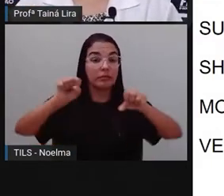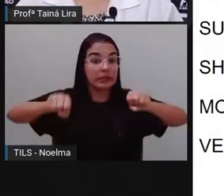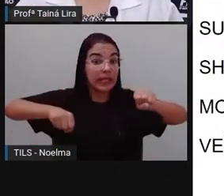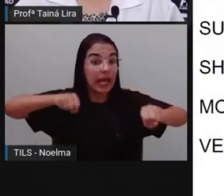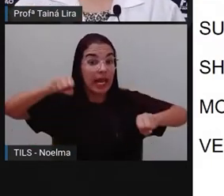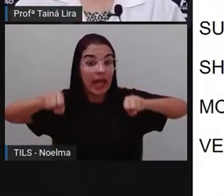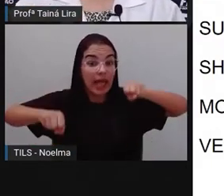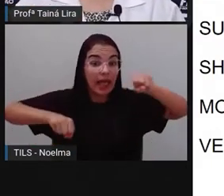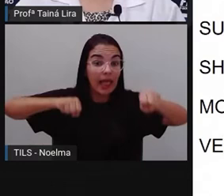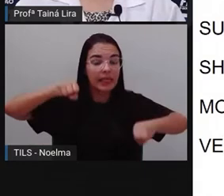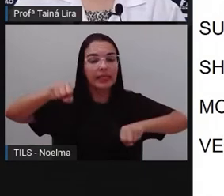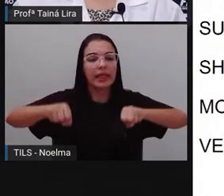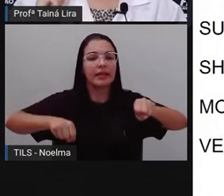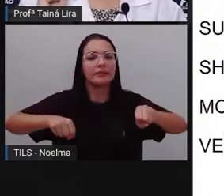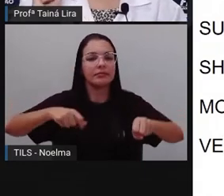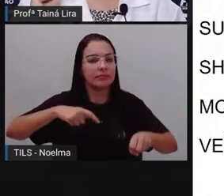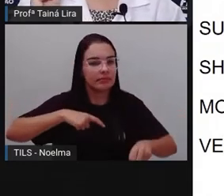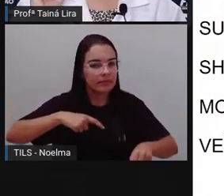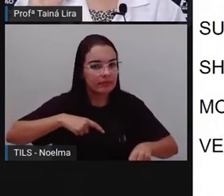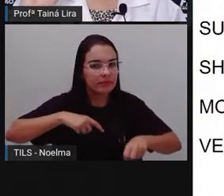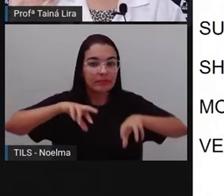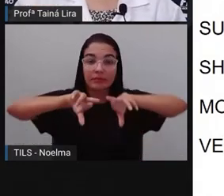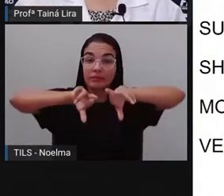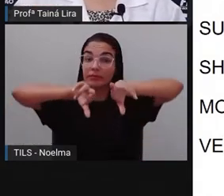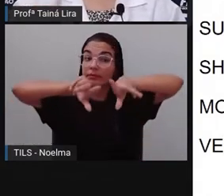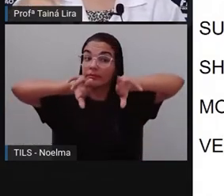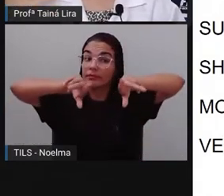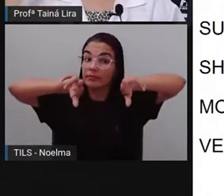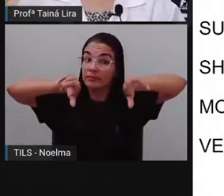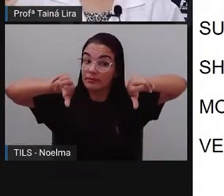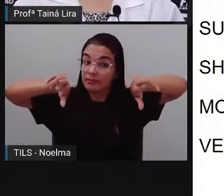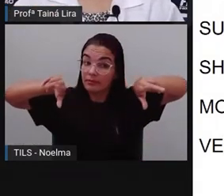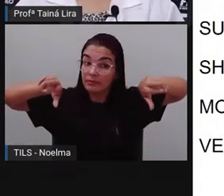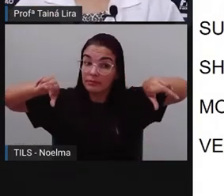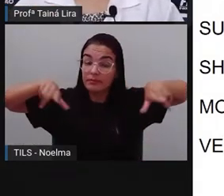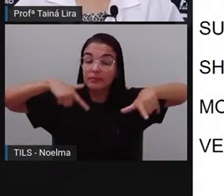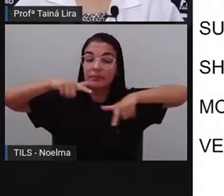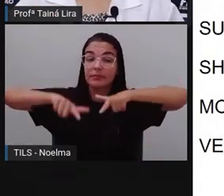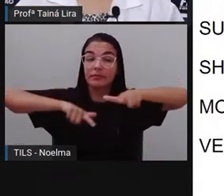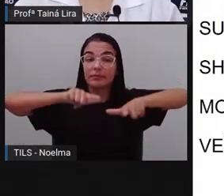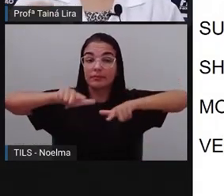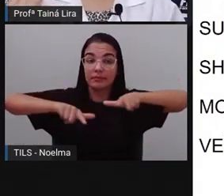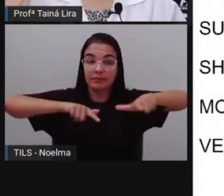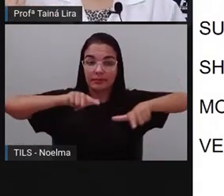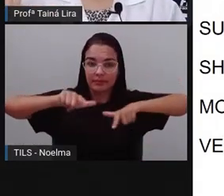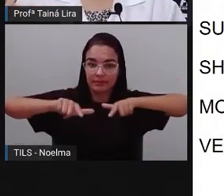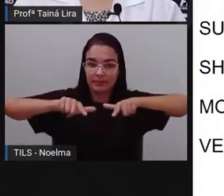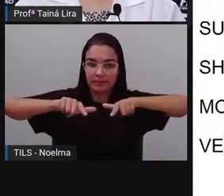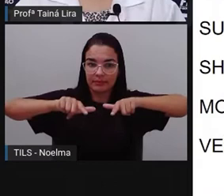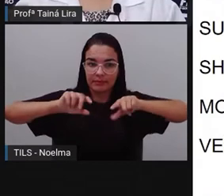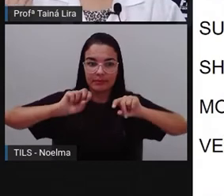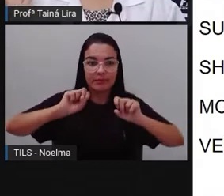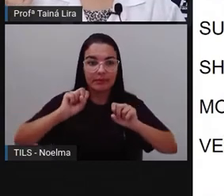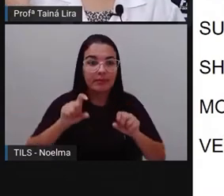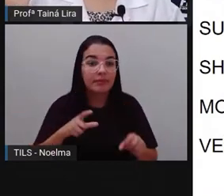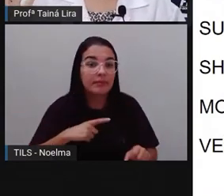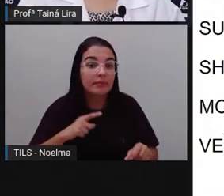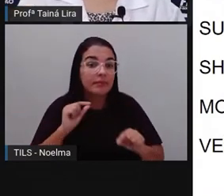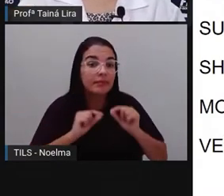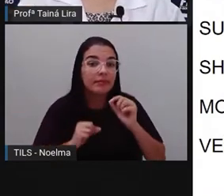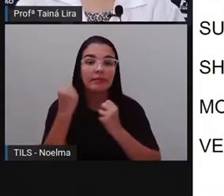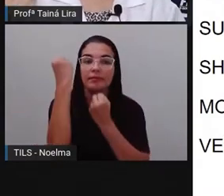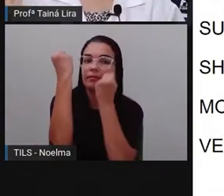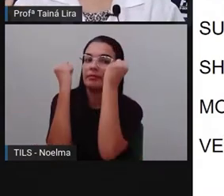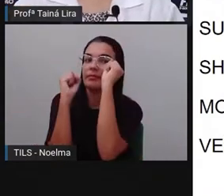tá bom? E existem vários tipos de trabalho aqui. Então, nas indústrias, nos